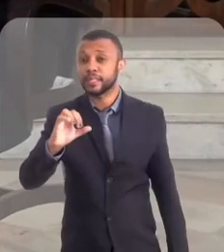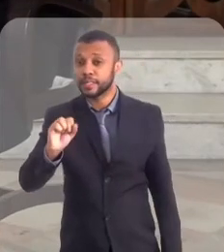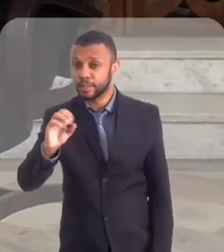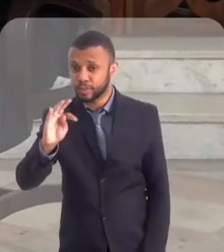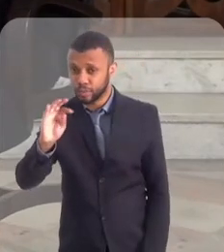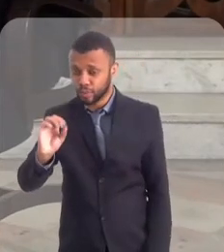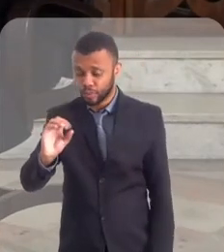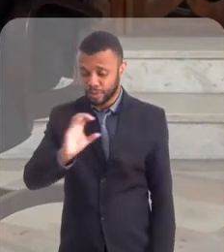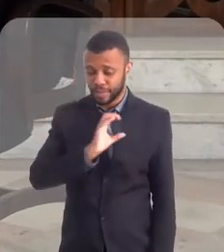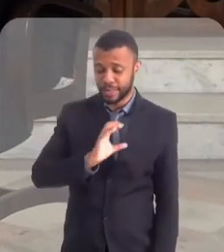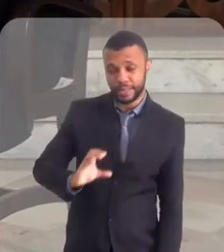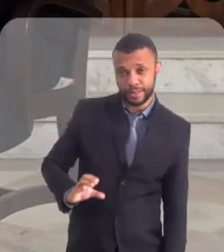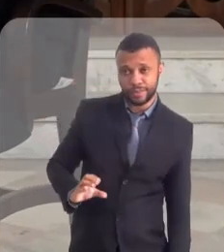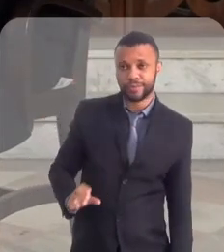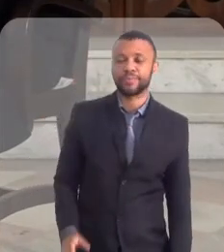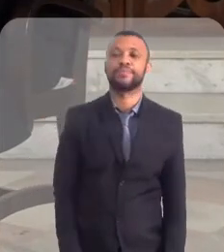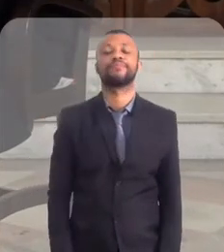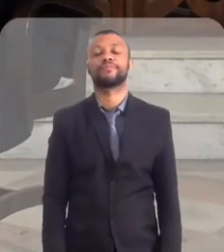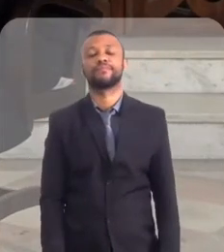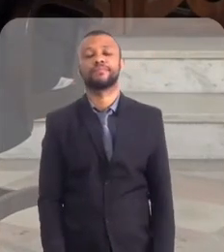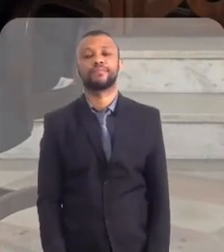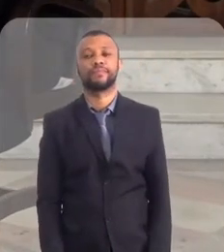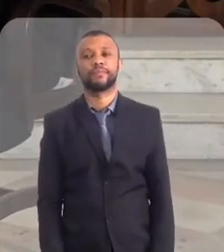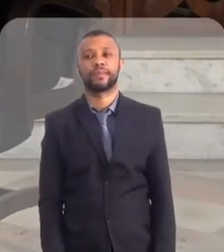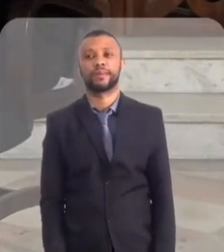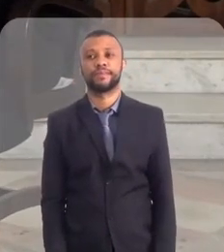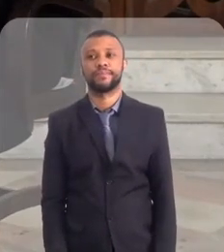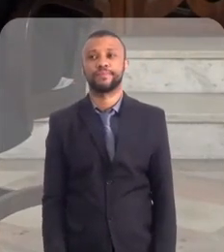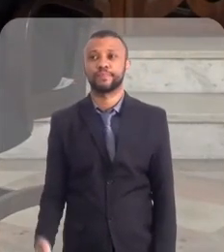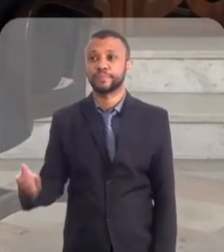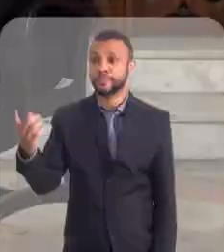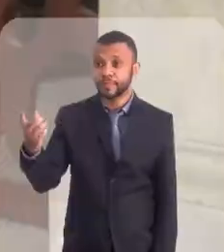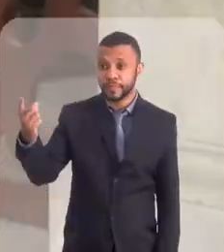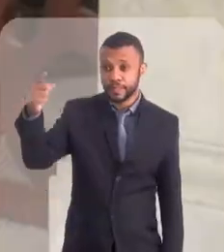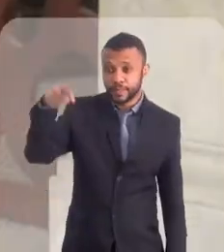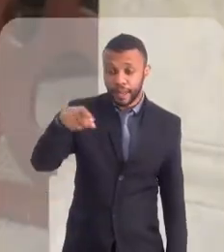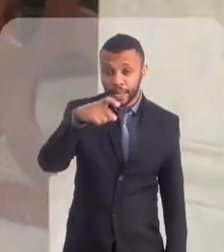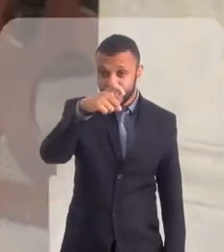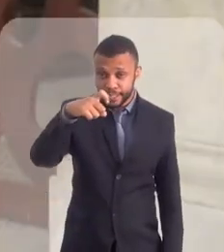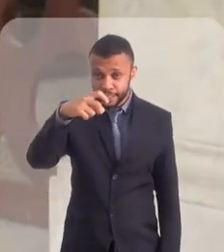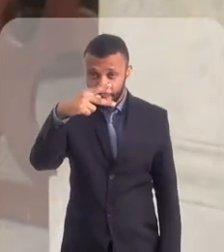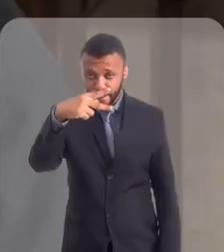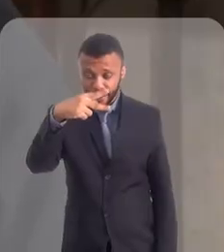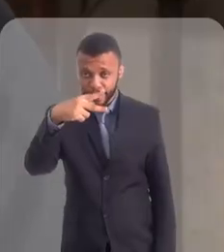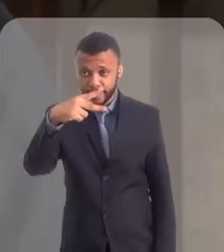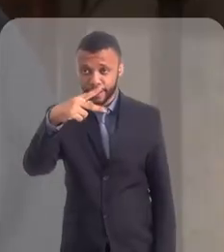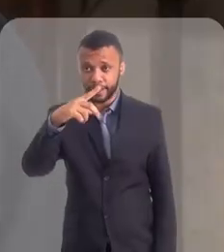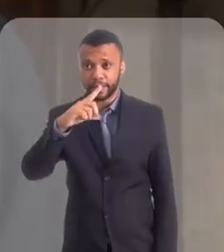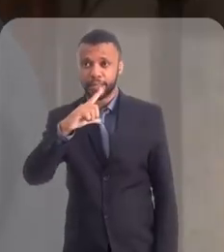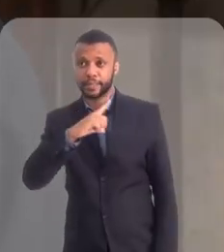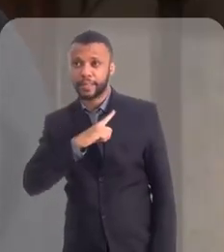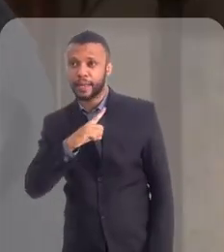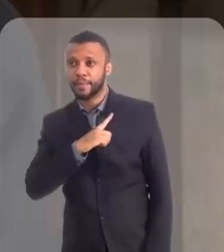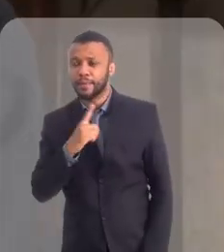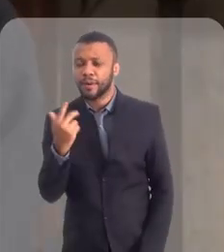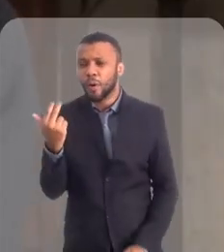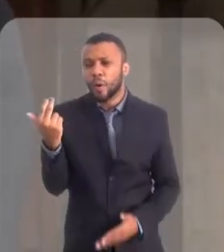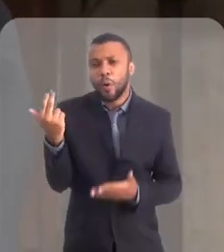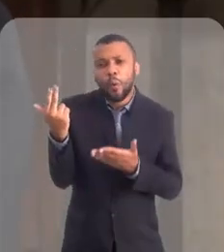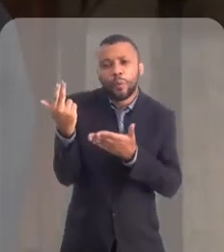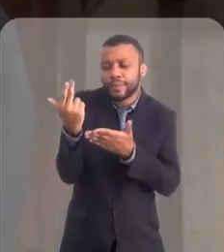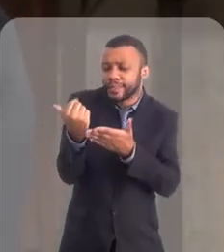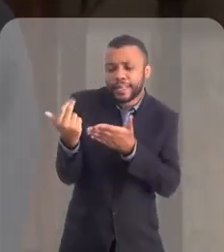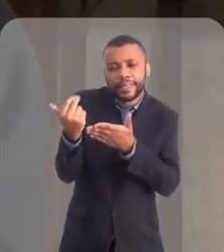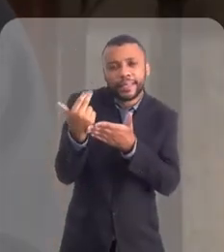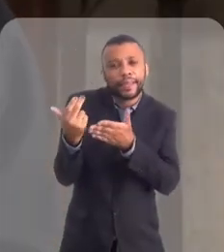Cristo. Não é o que está ali. XP, a K, R. Então, e ali embaixo da K, R, então, temos